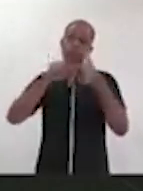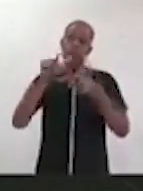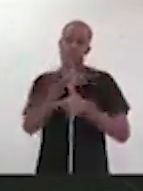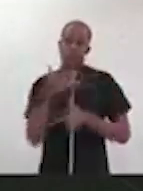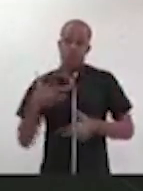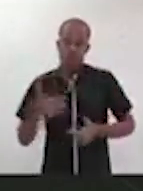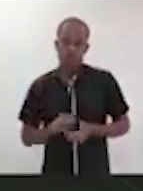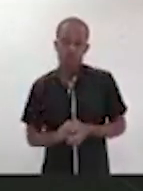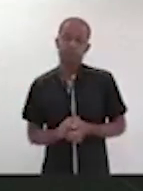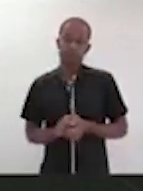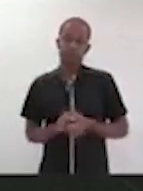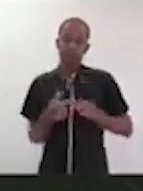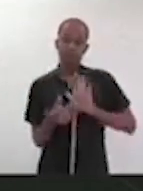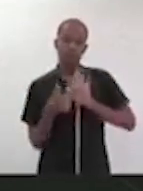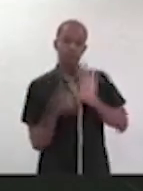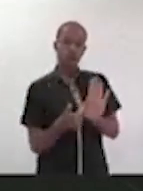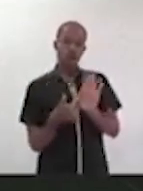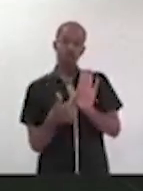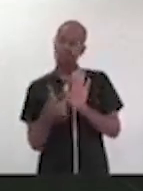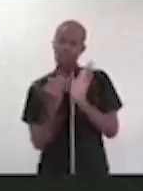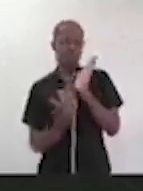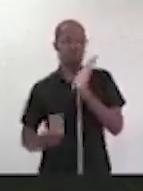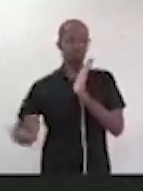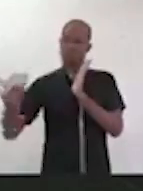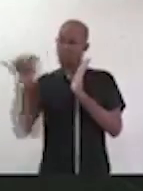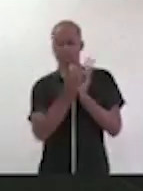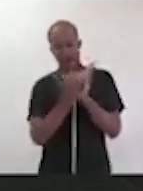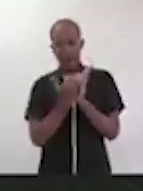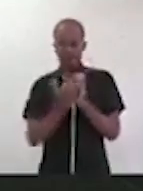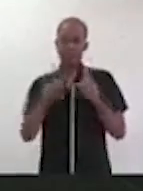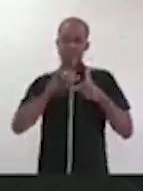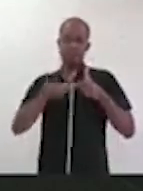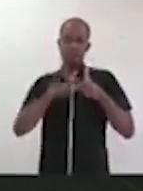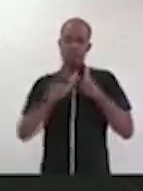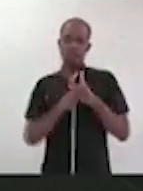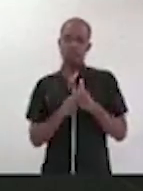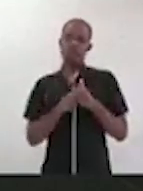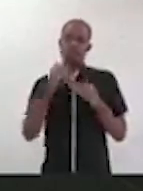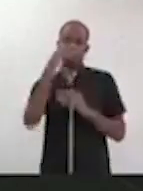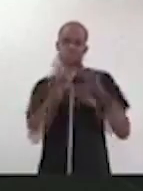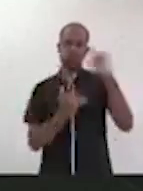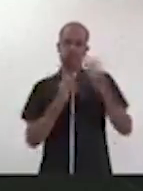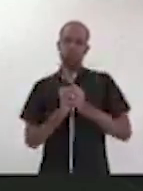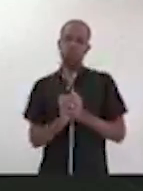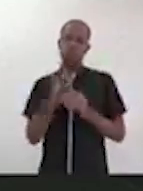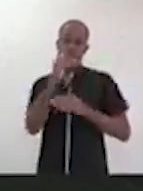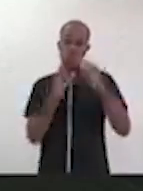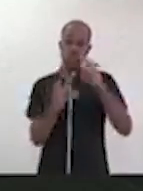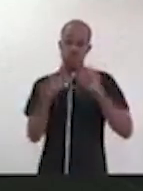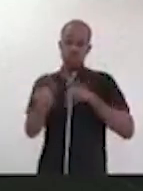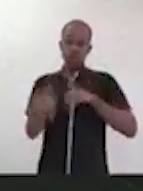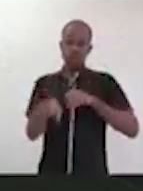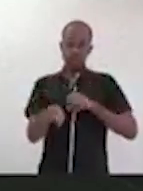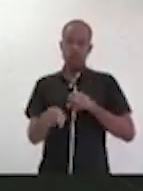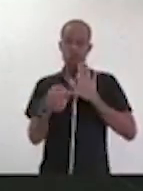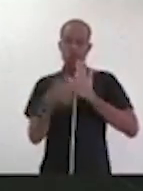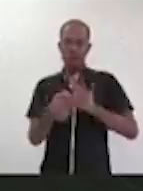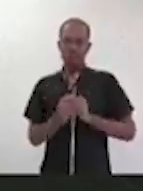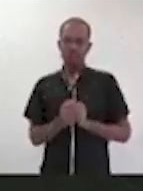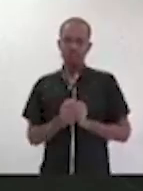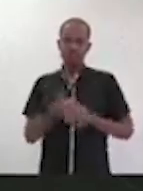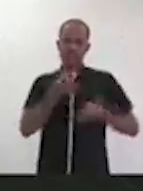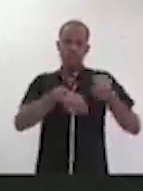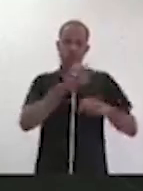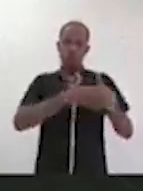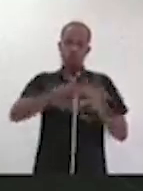aprofunda as muitas desigualdades e mazelas do Brasil. Então, a desigualdade educacional é aprofundada, a desigualdade econômica, social